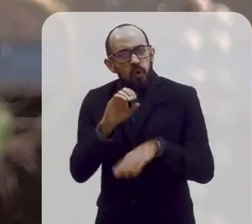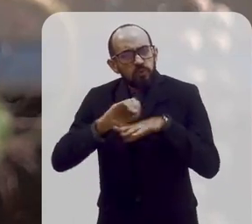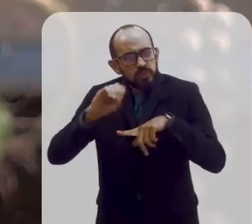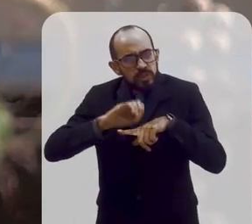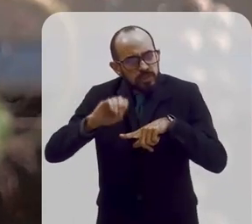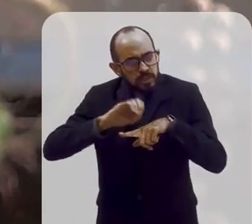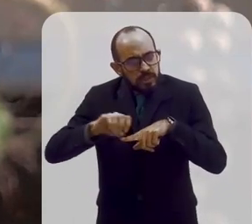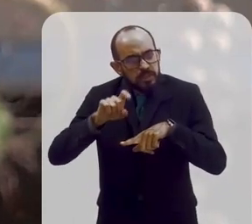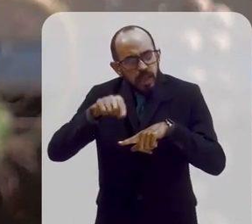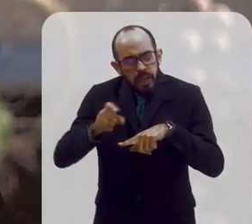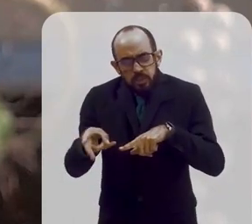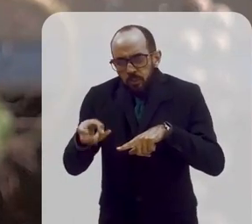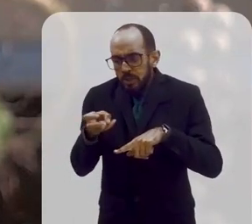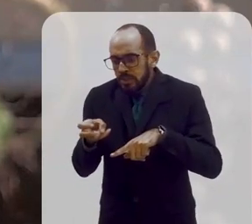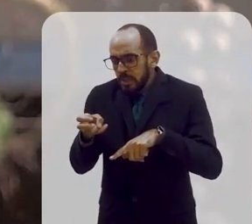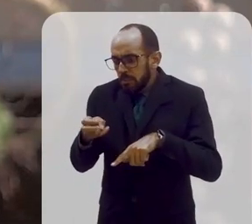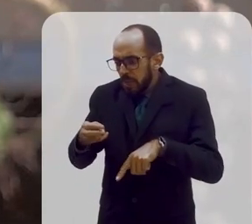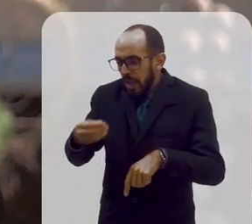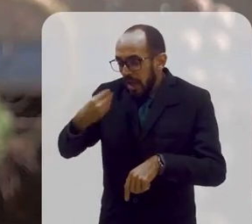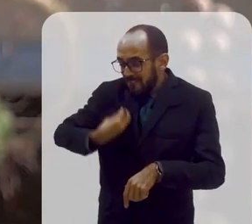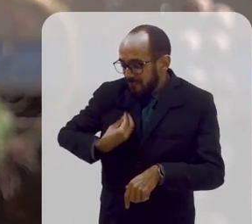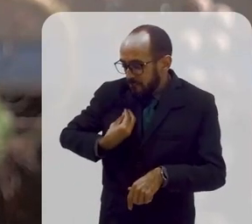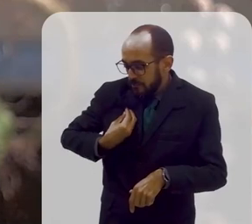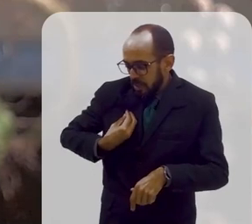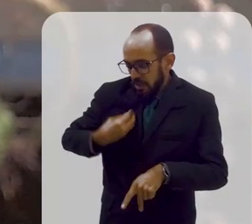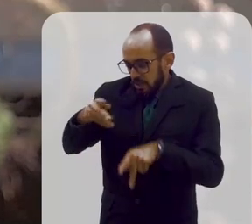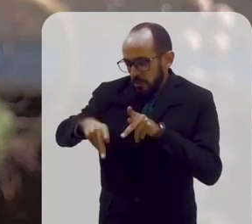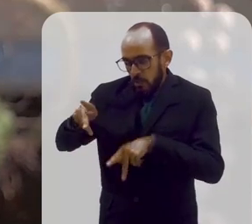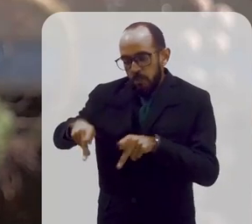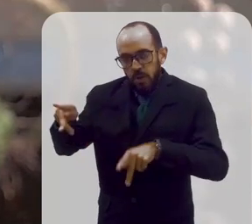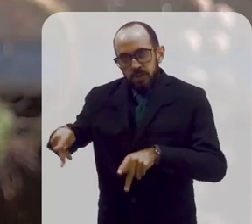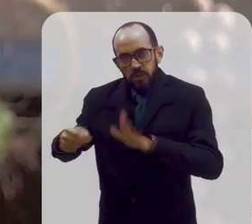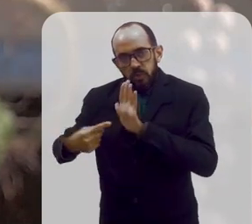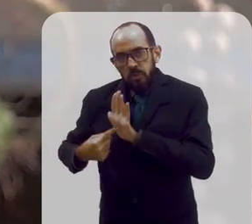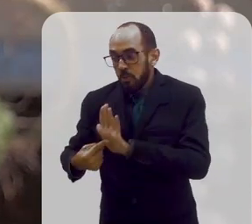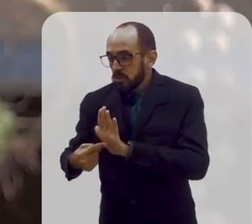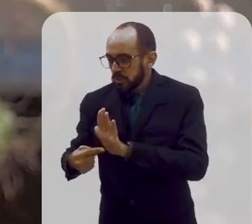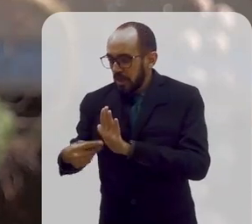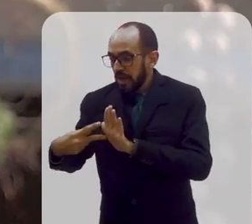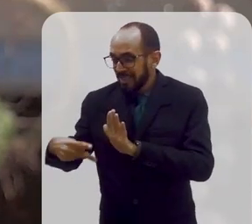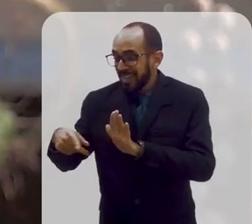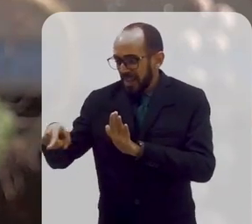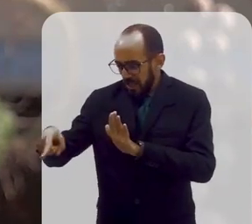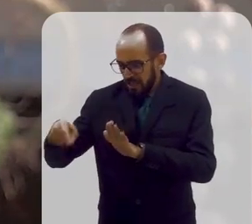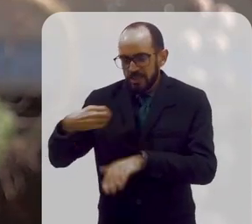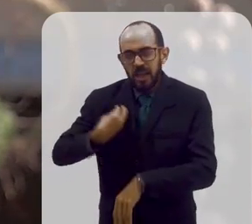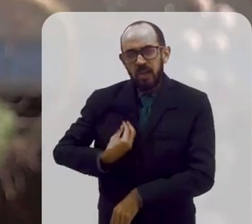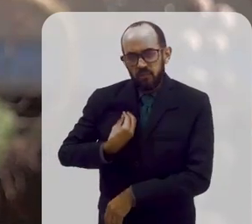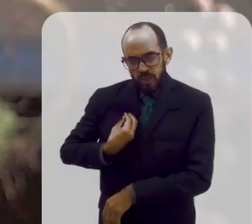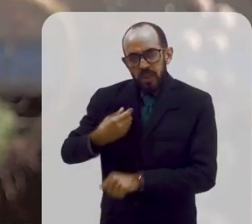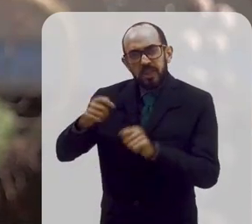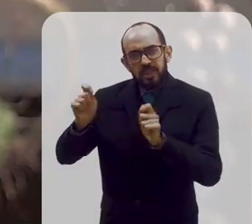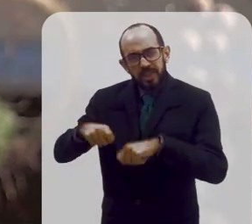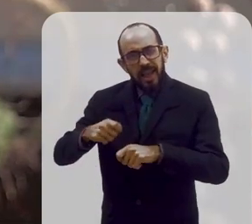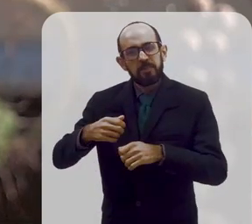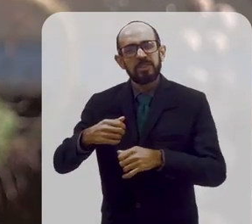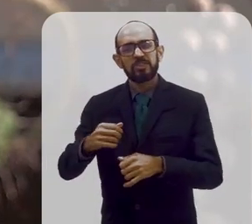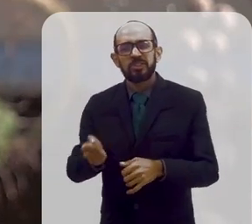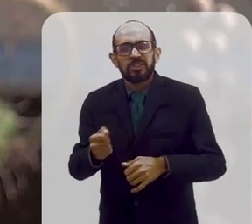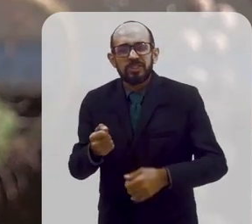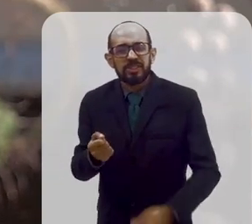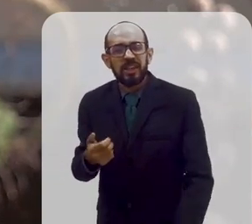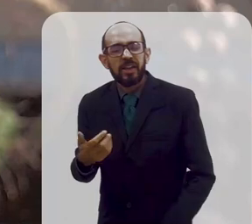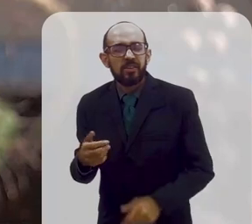partir da realidade das pessoas e, portanto, mostrar que a ciência está na vida delas e pode ser divertida.